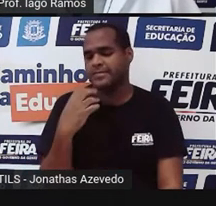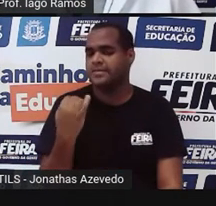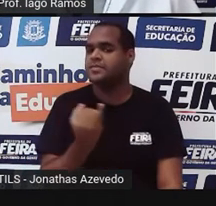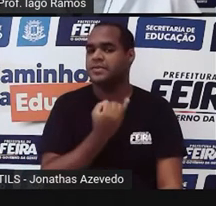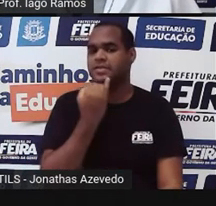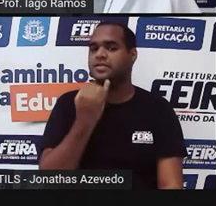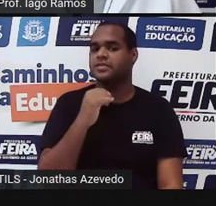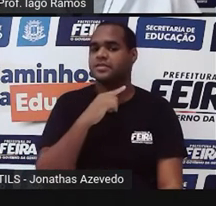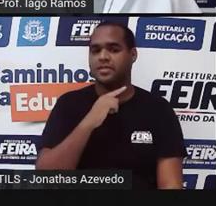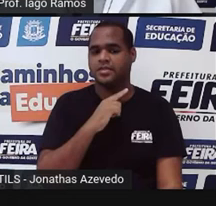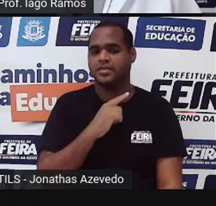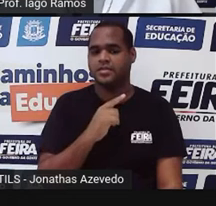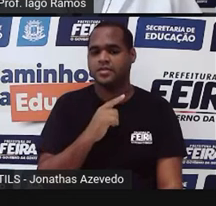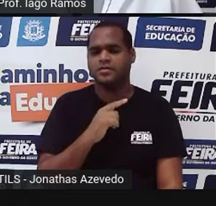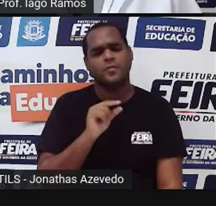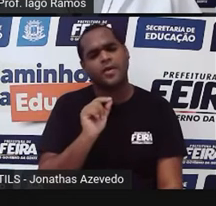interessante?